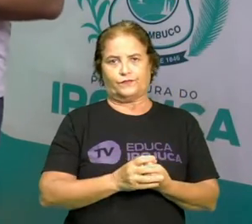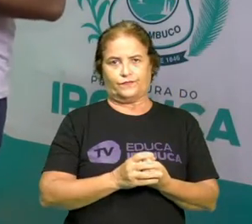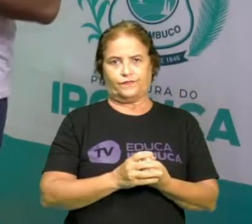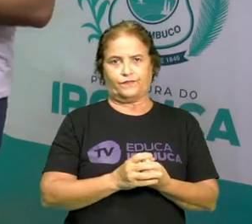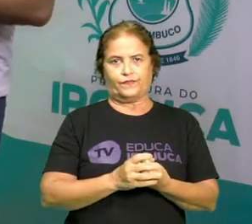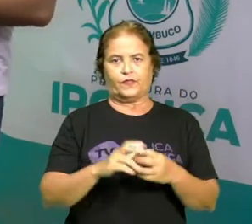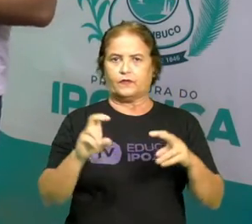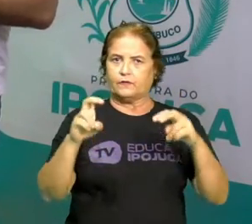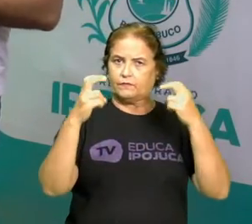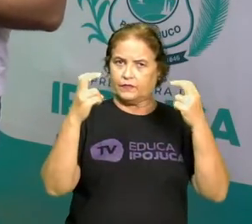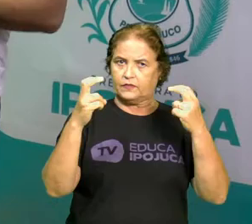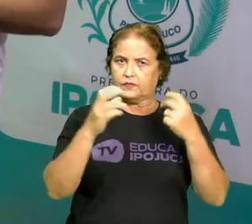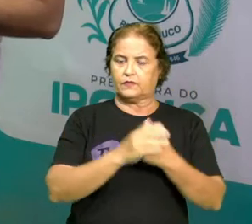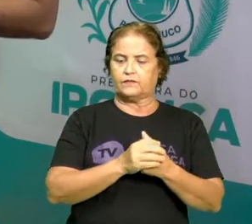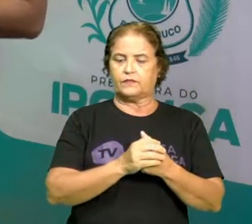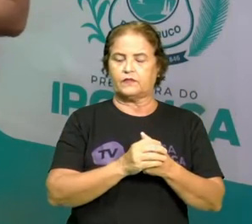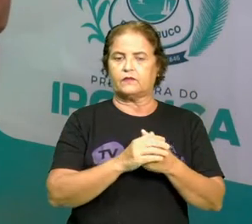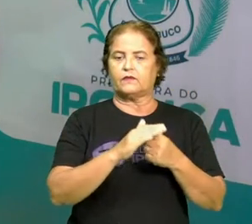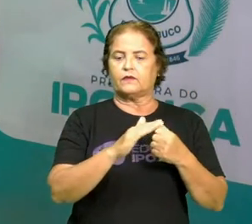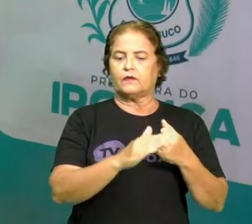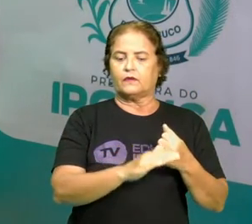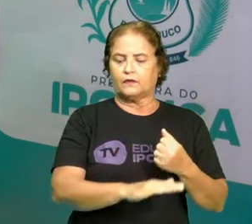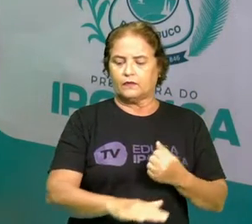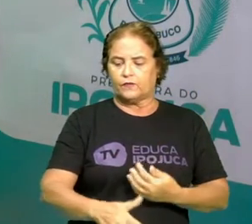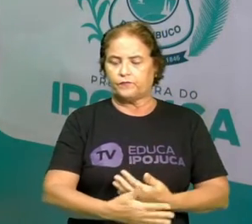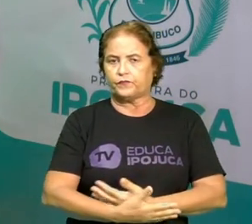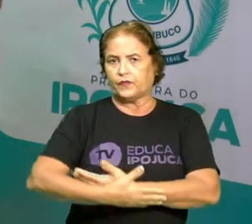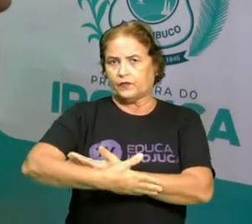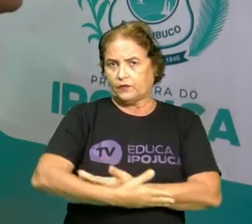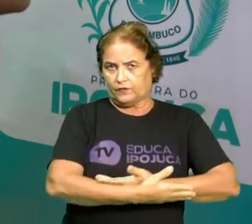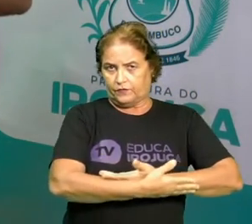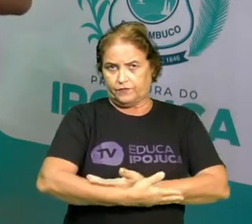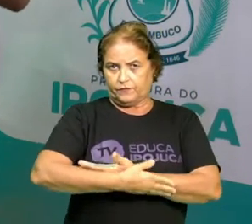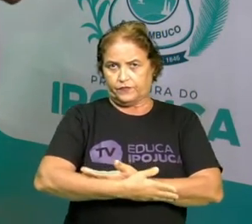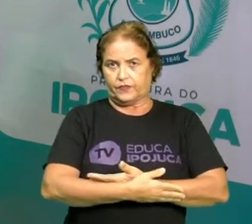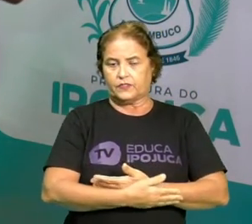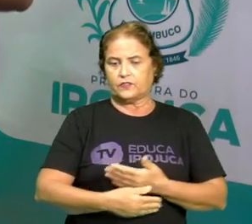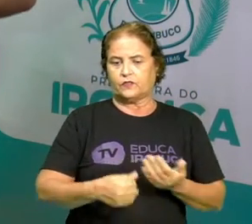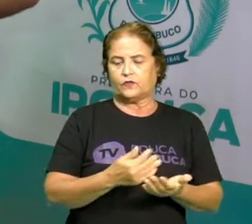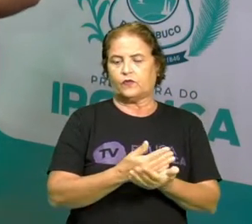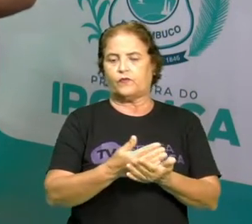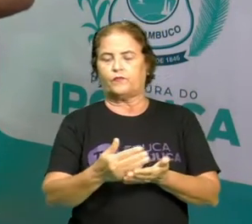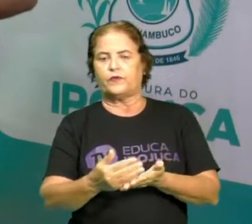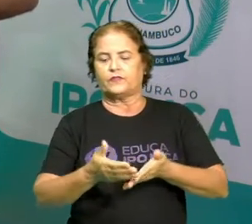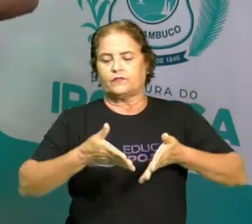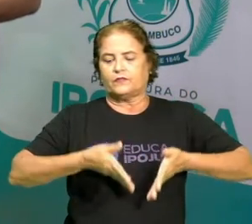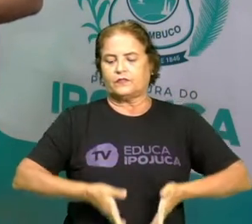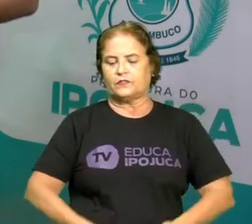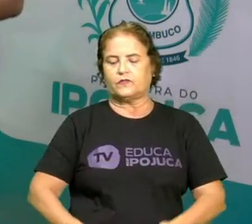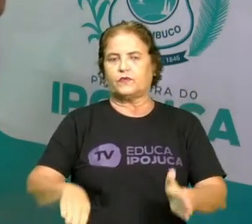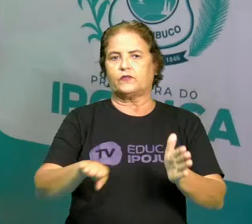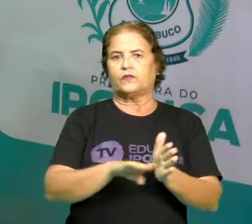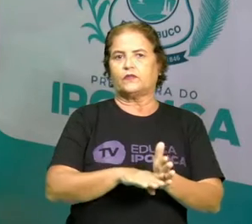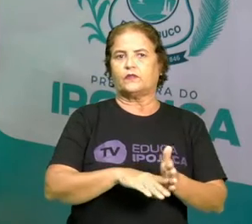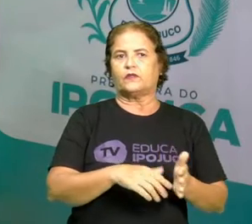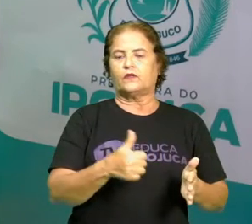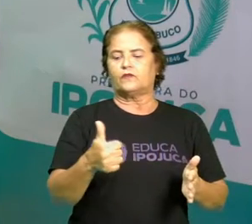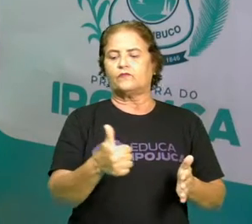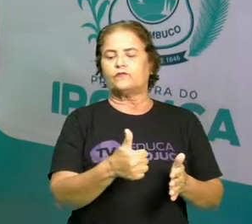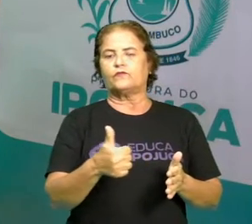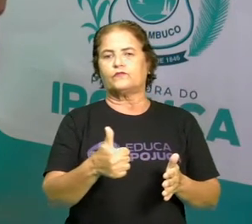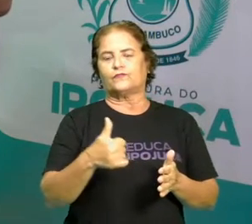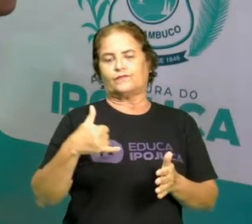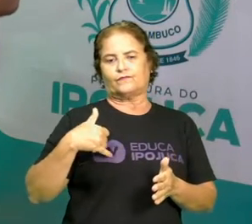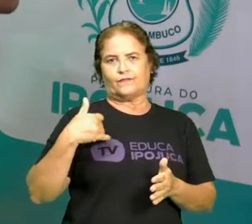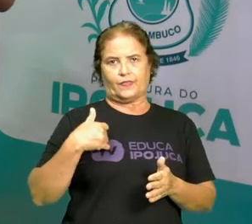percebendo assim que a infância é a fase que vai desde o nascimento até os 11 anos de idade. Ela é um período